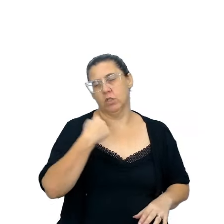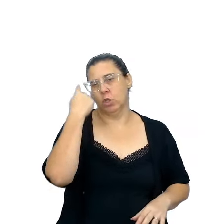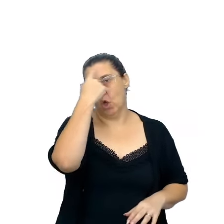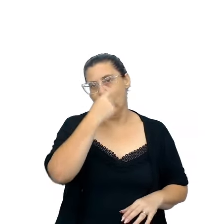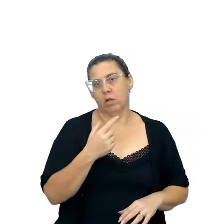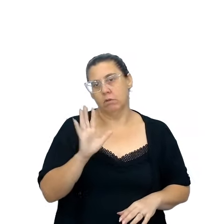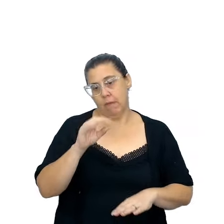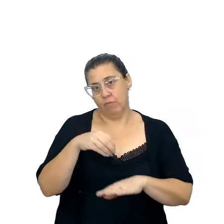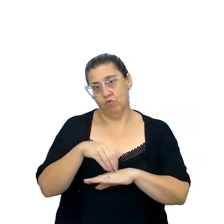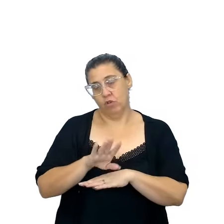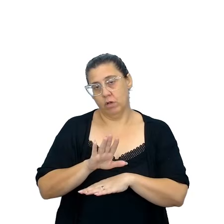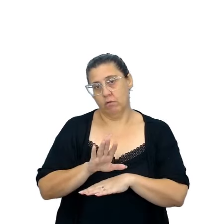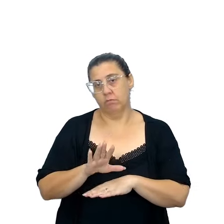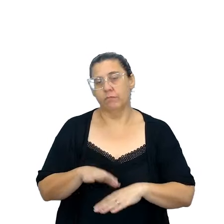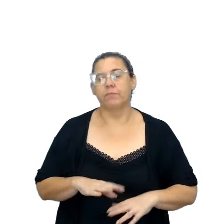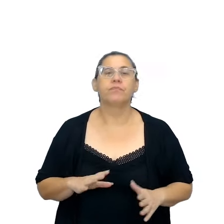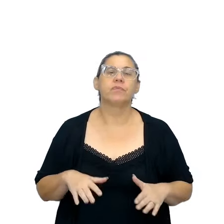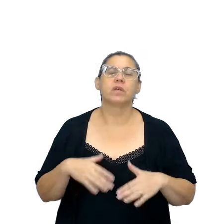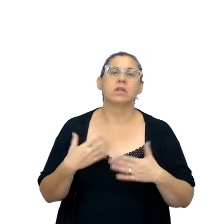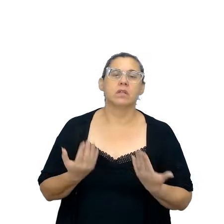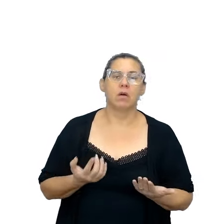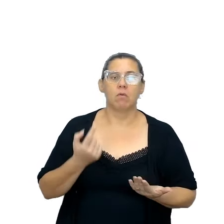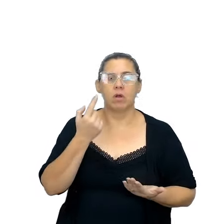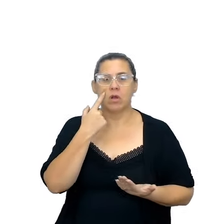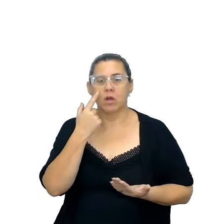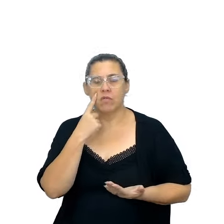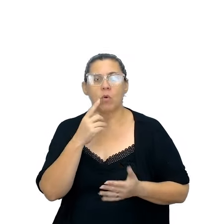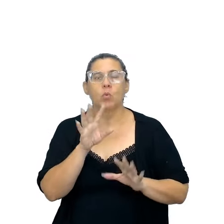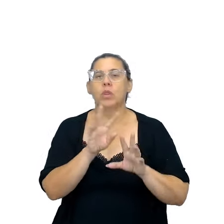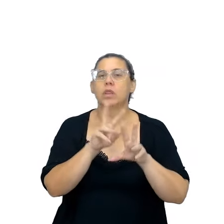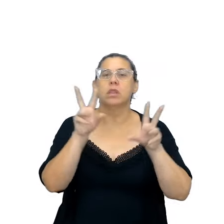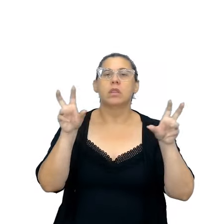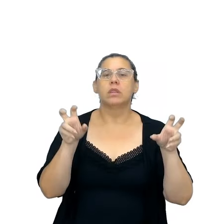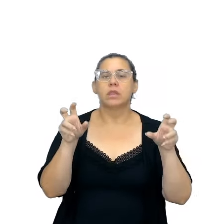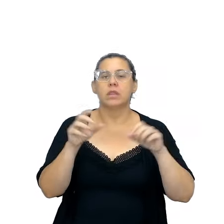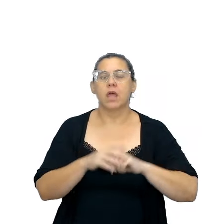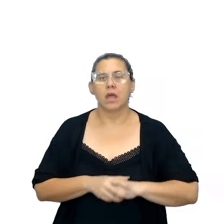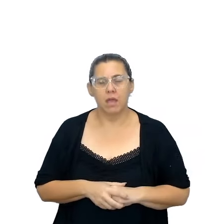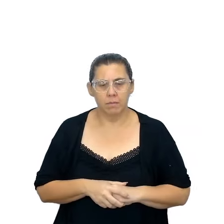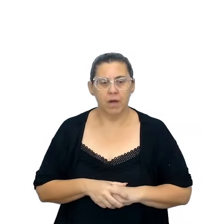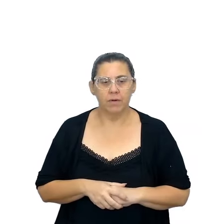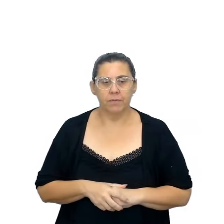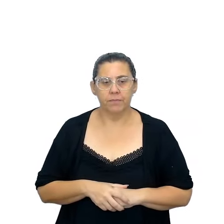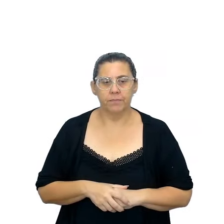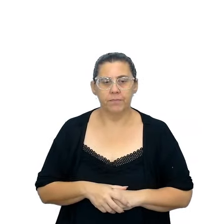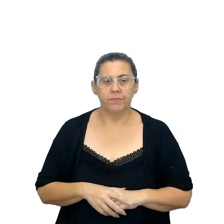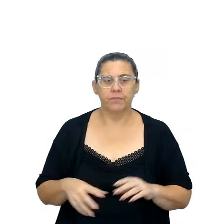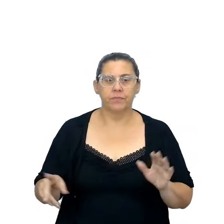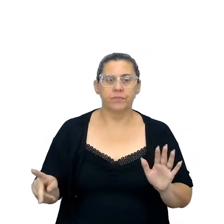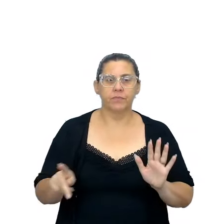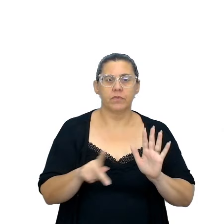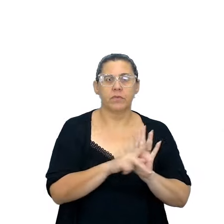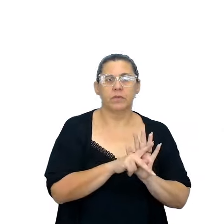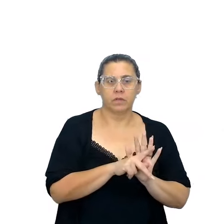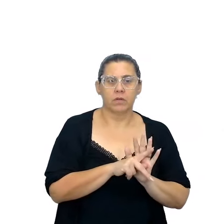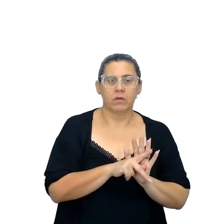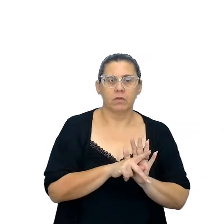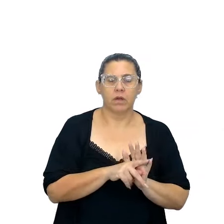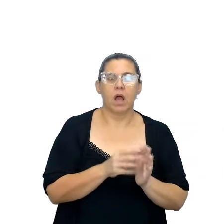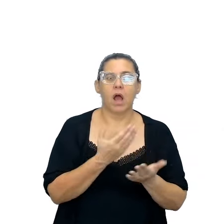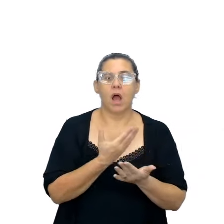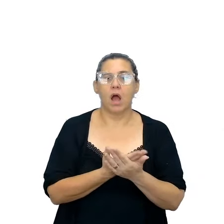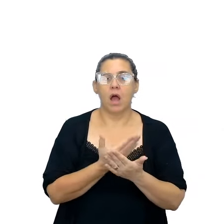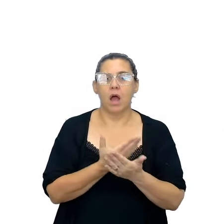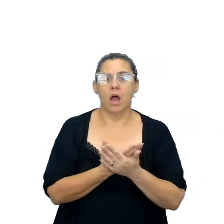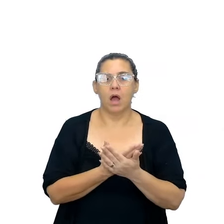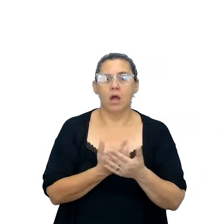são sugestões, hein? Então, vamos pegar aqui um tema, vamos pegar o tema do próprio, da própria aula,